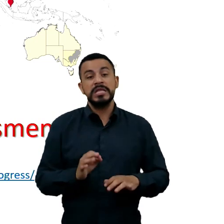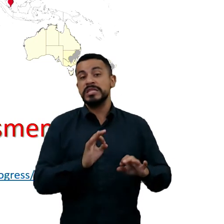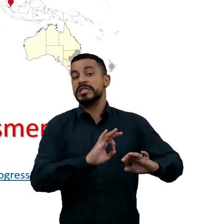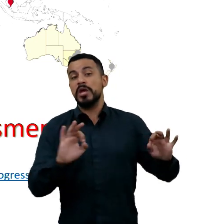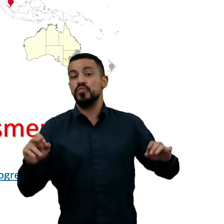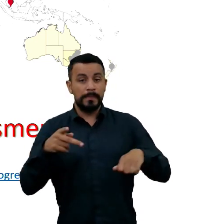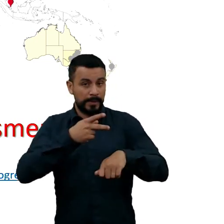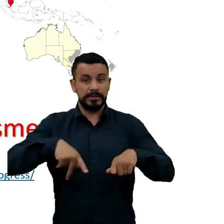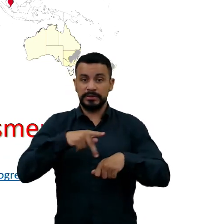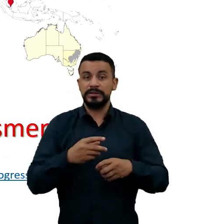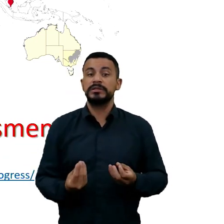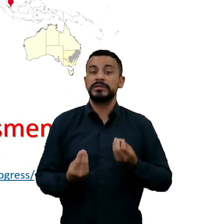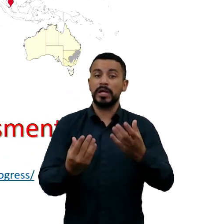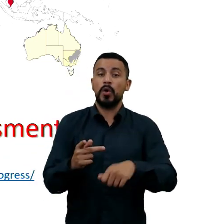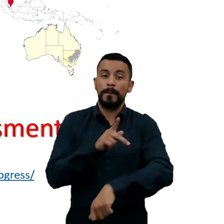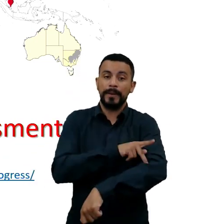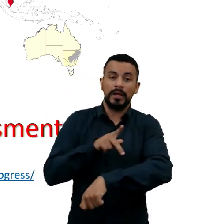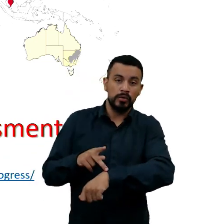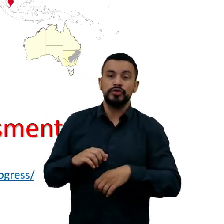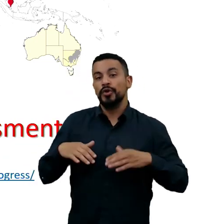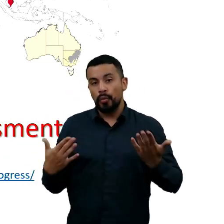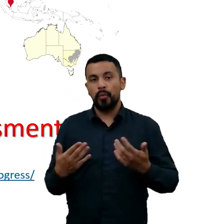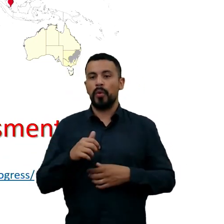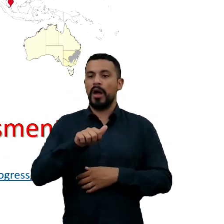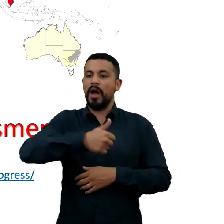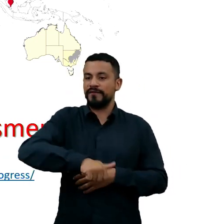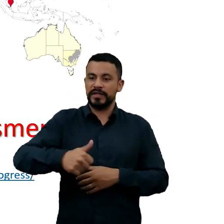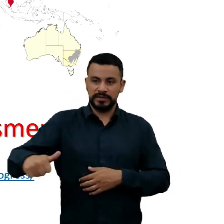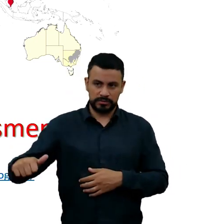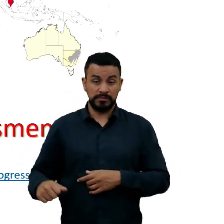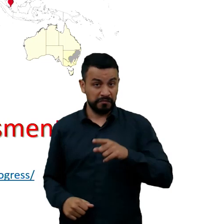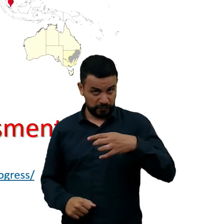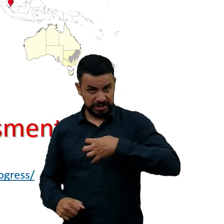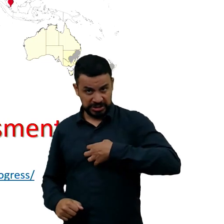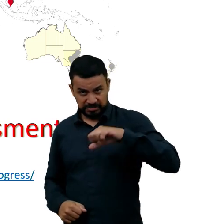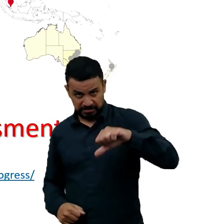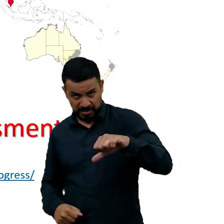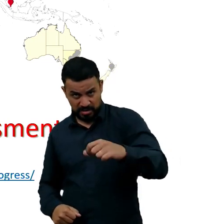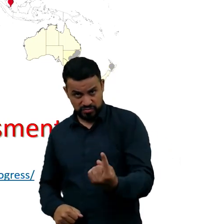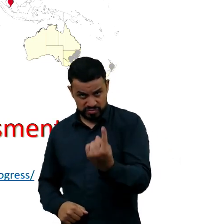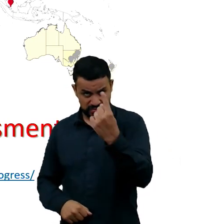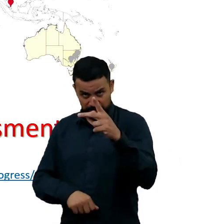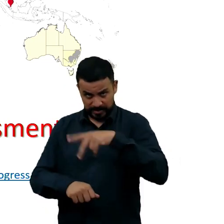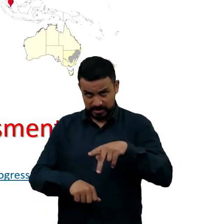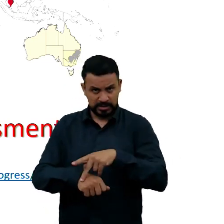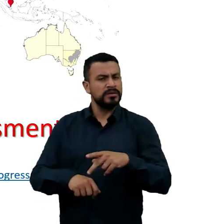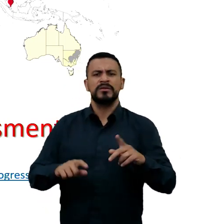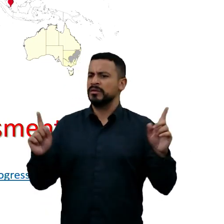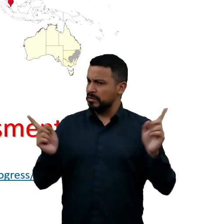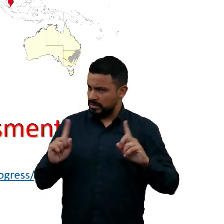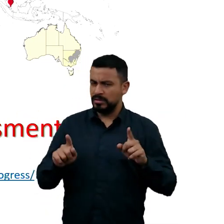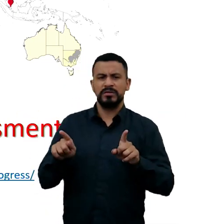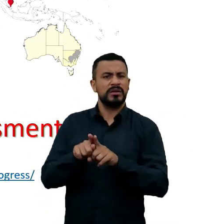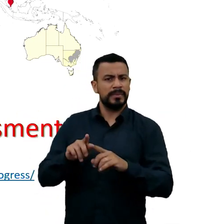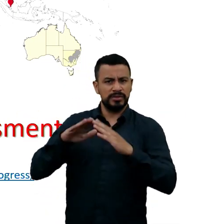ofereceu pedagogia ou avaliações. Não se sintam mal porque isso acontece em várias partes, também em escolas independentes ou